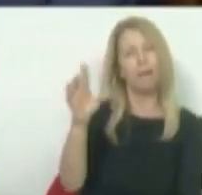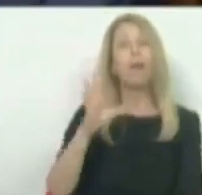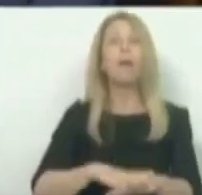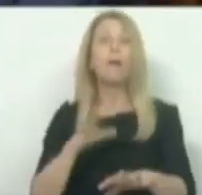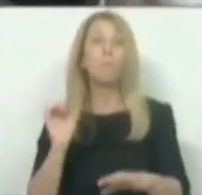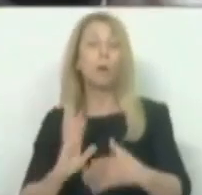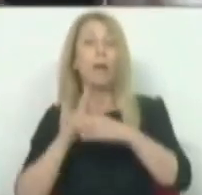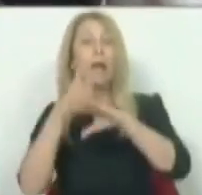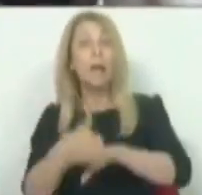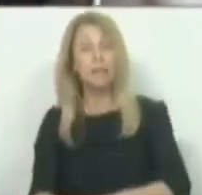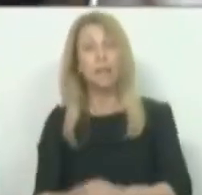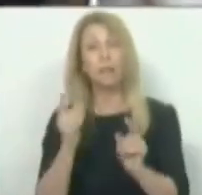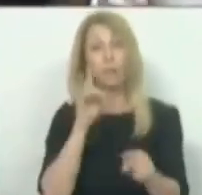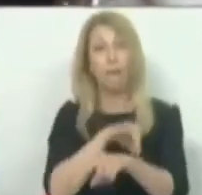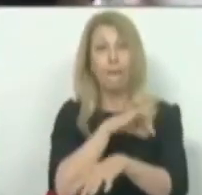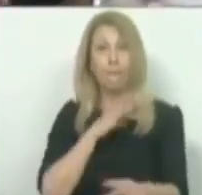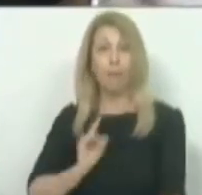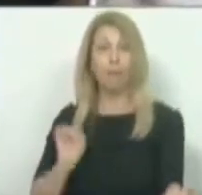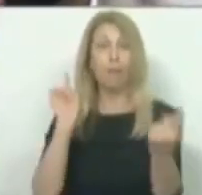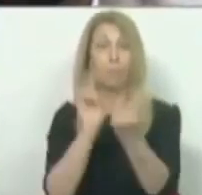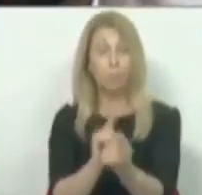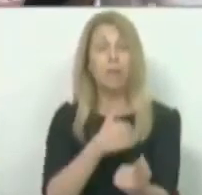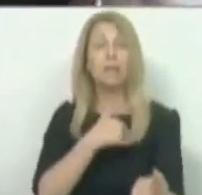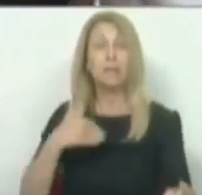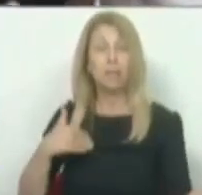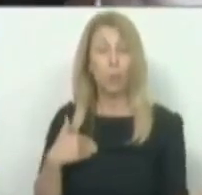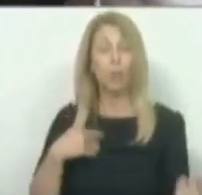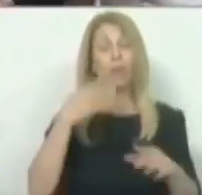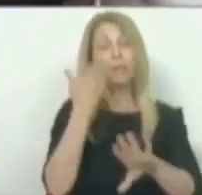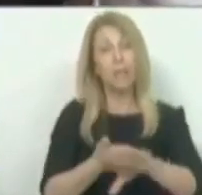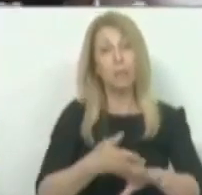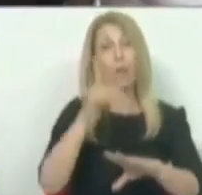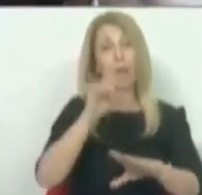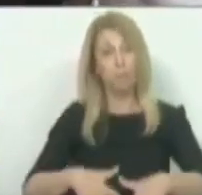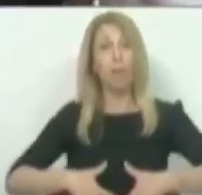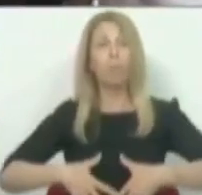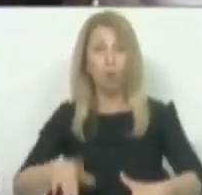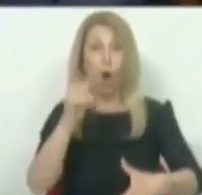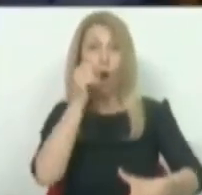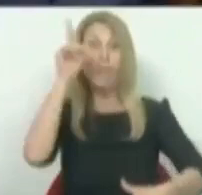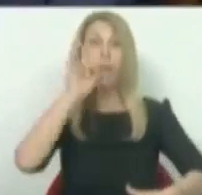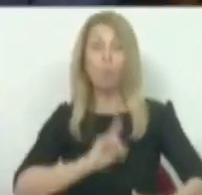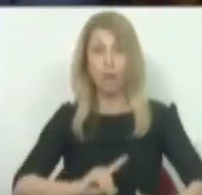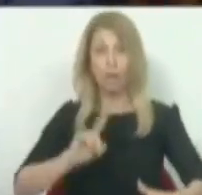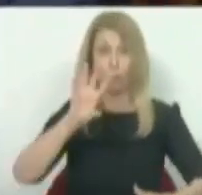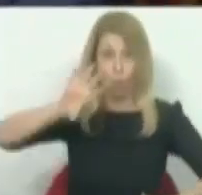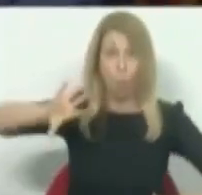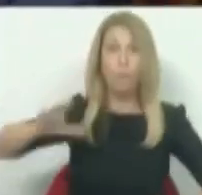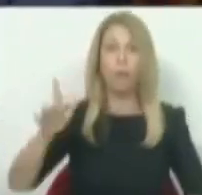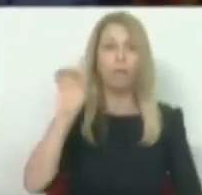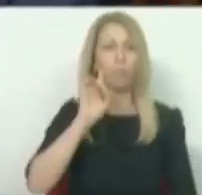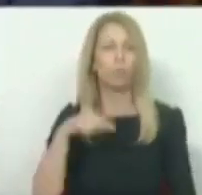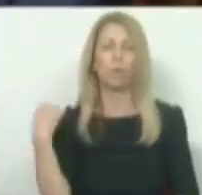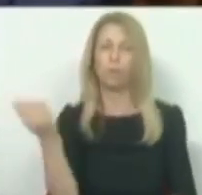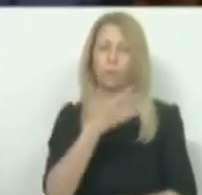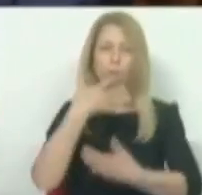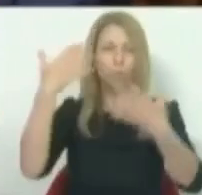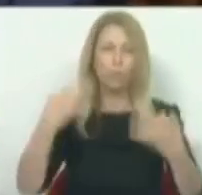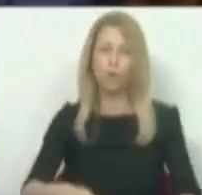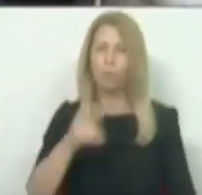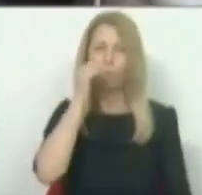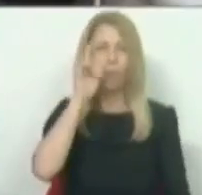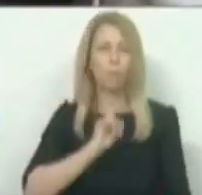sexual e reprodutiva para homens e mulheres neste país é tão importante para a saúde de todas e de todos